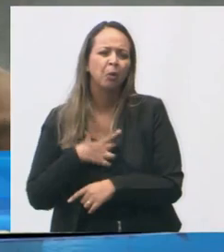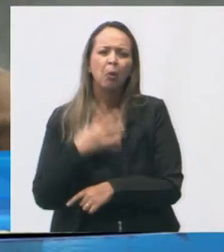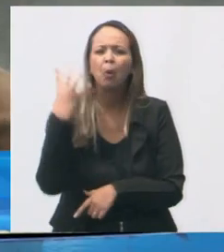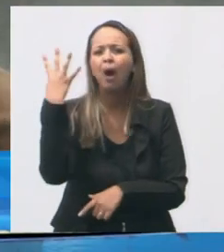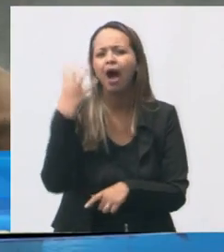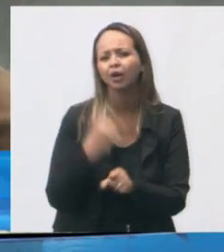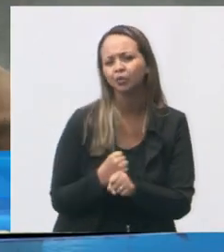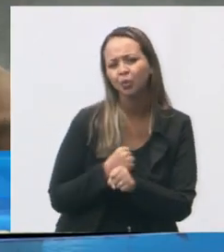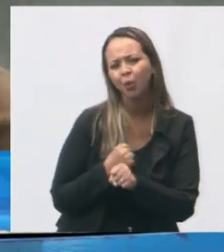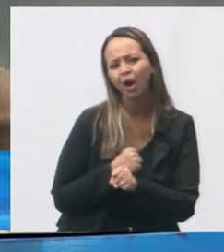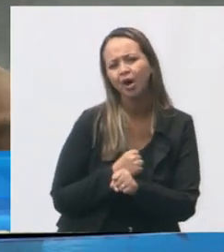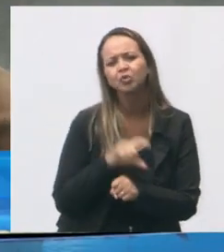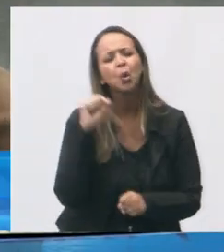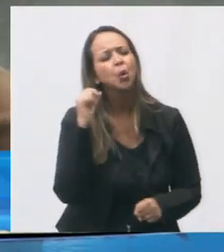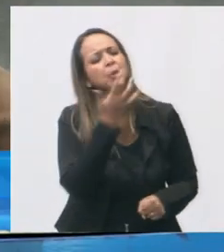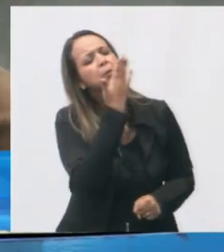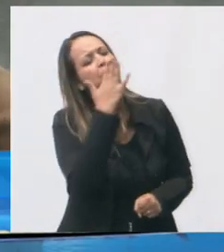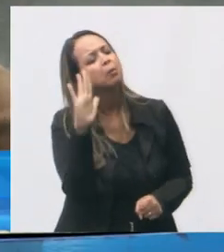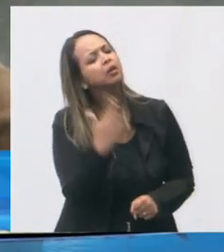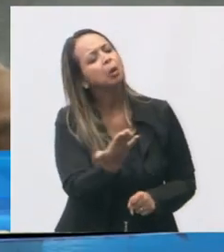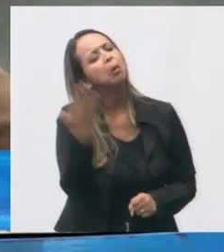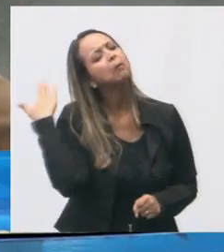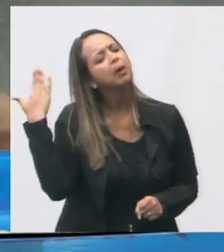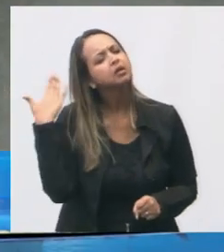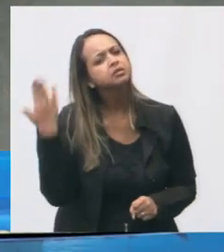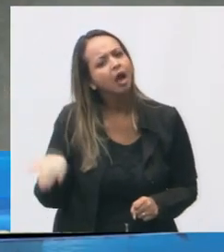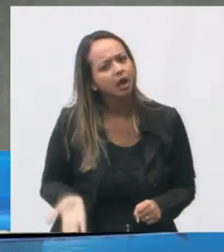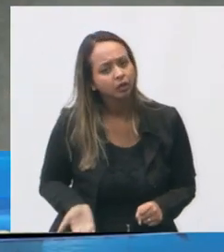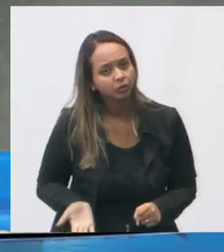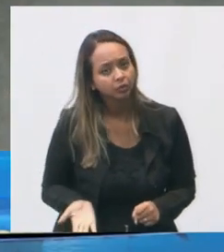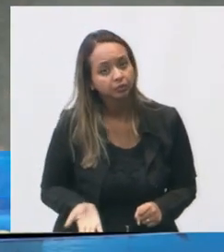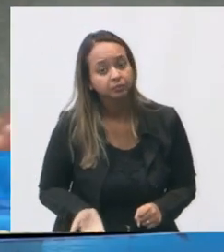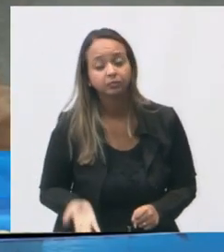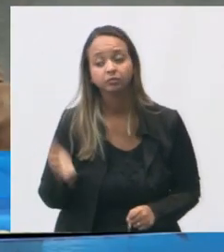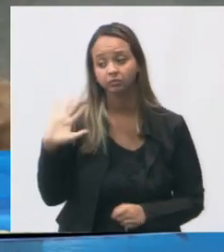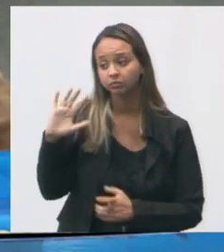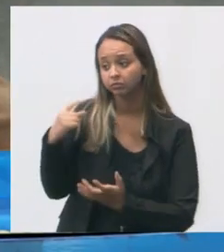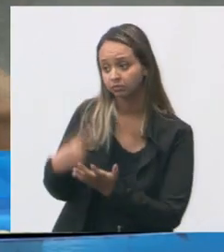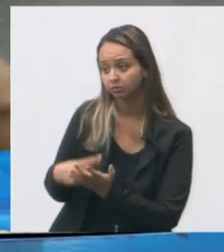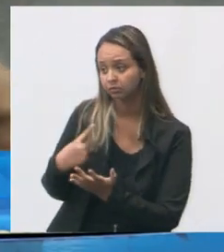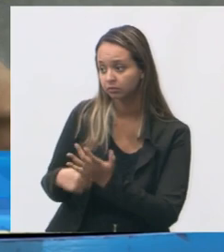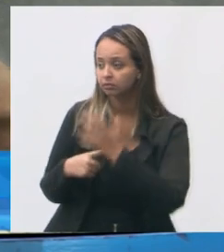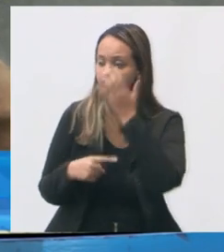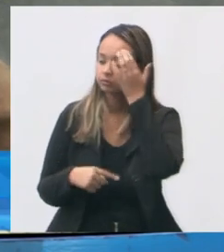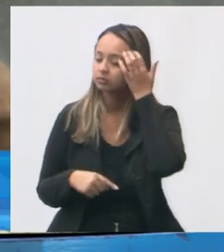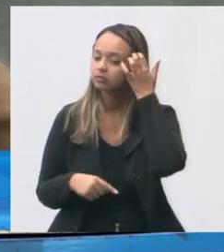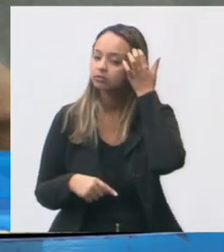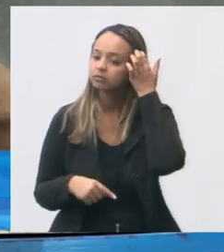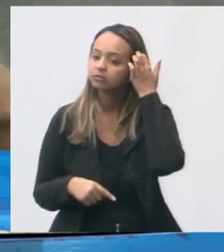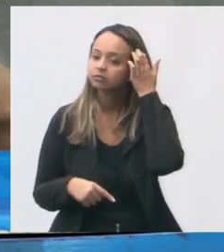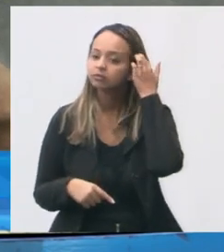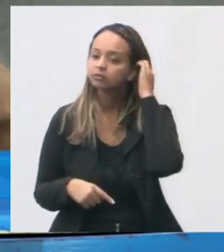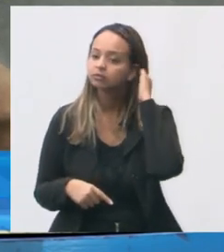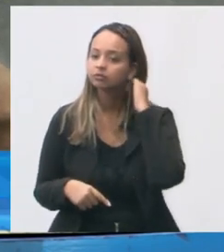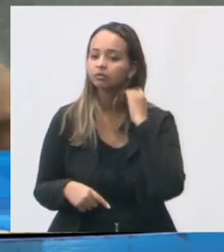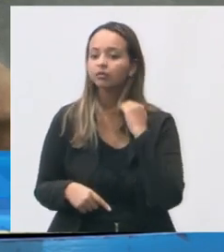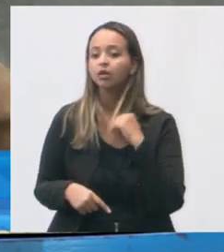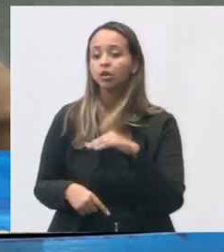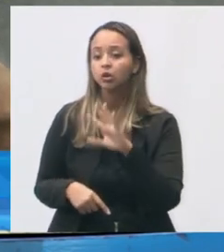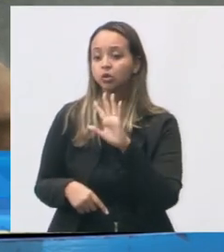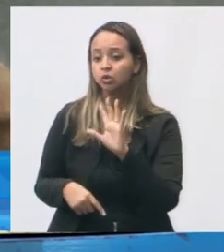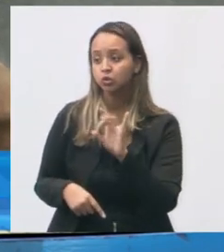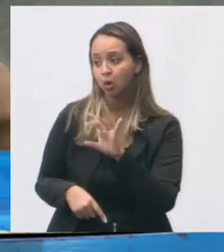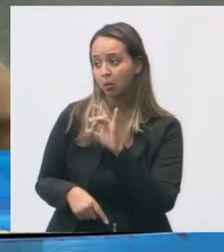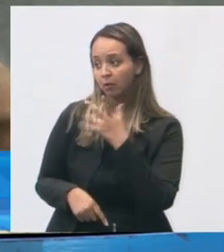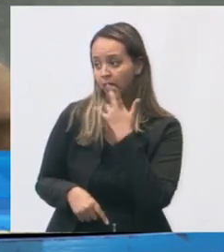Quatro anos. que prometeram na época da transferência? O que ficou acordado e o que eu tive acesso... Assim, é só para deixar claro que